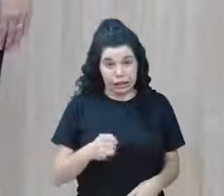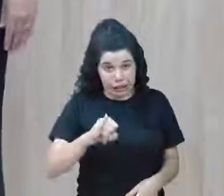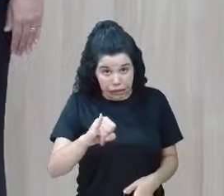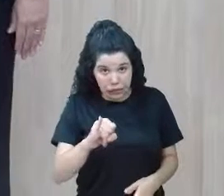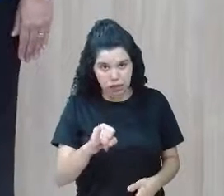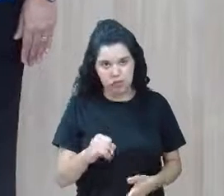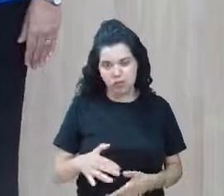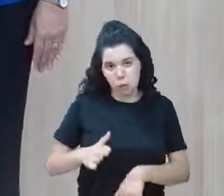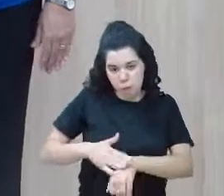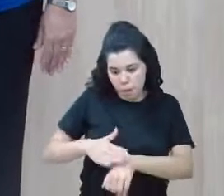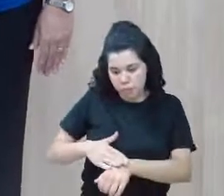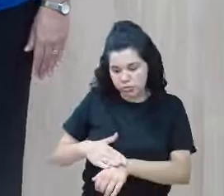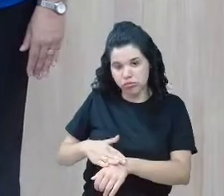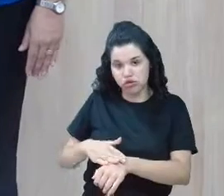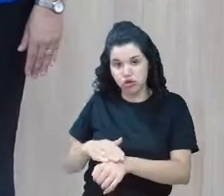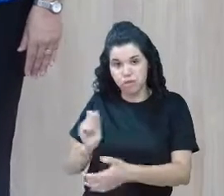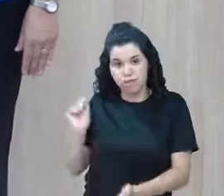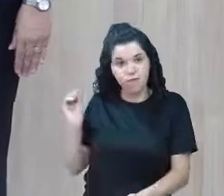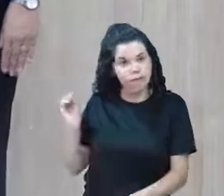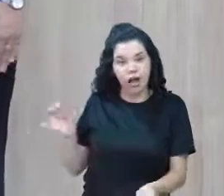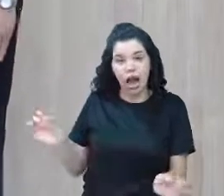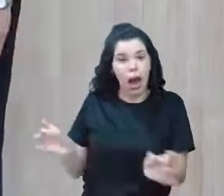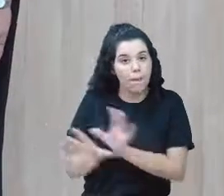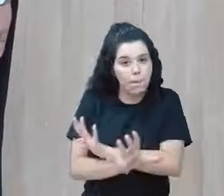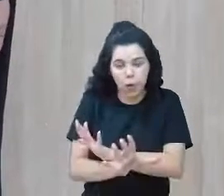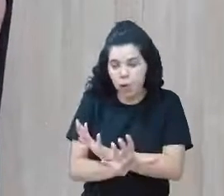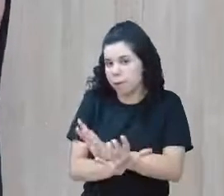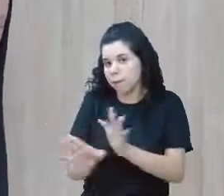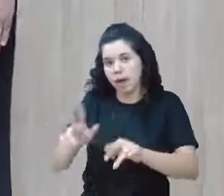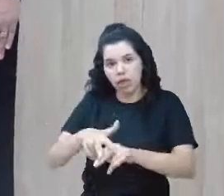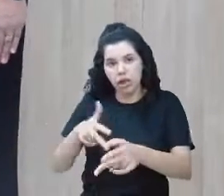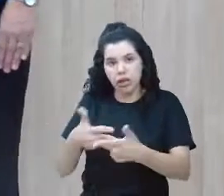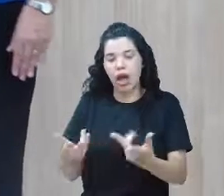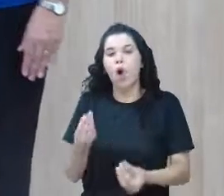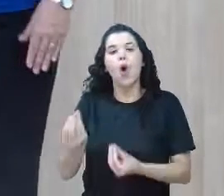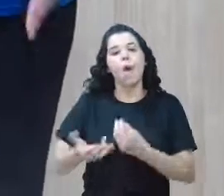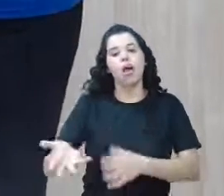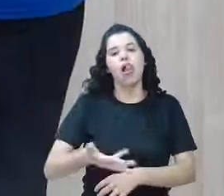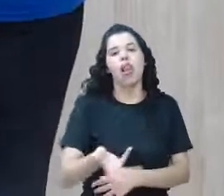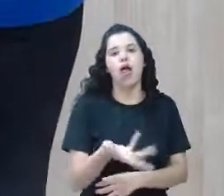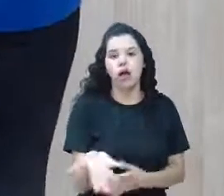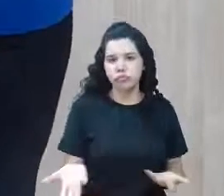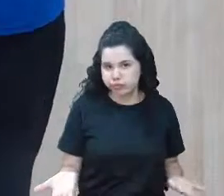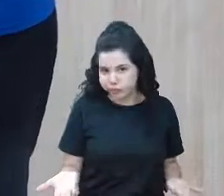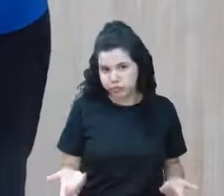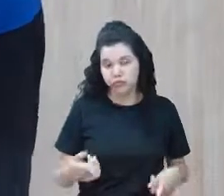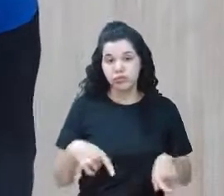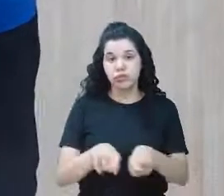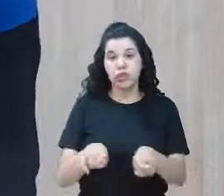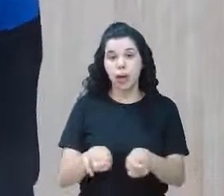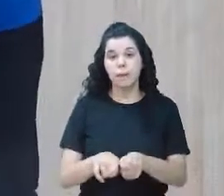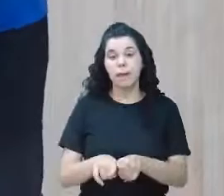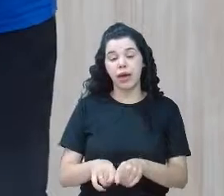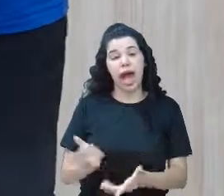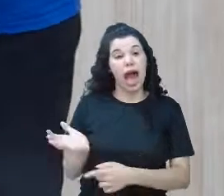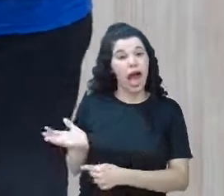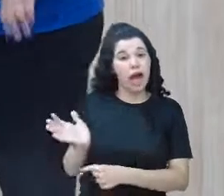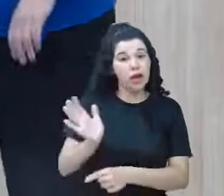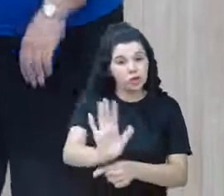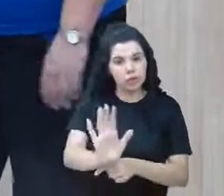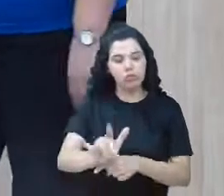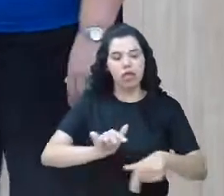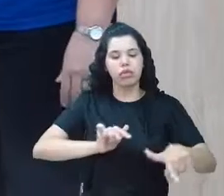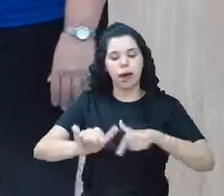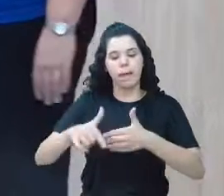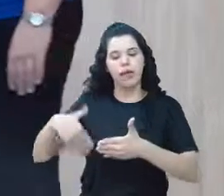pode paralisar a sua produção. E a rotina, até mesmo, mais simples do seu trabalho.